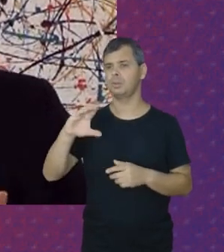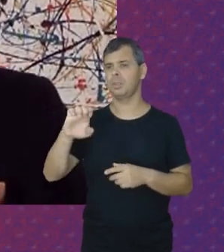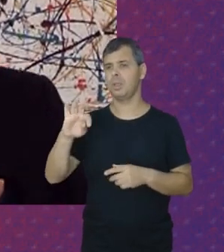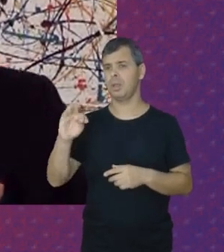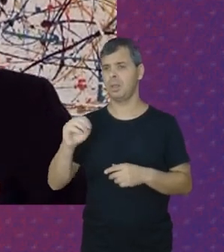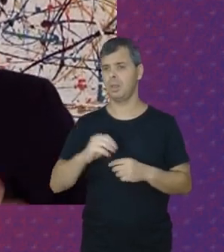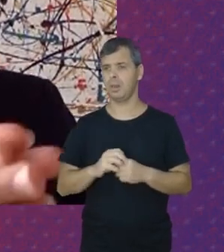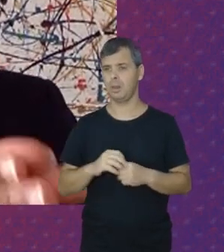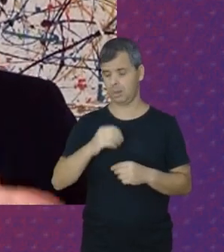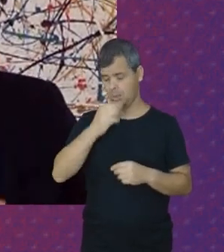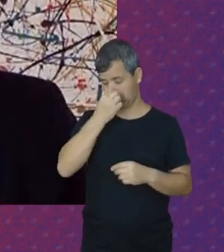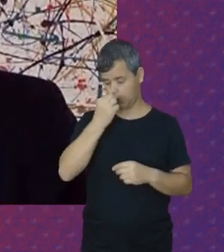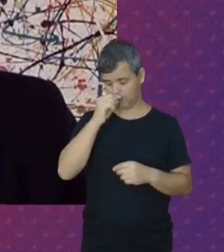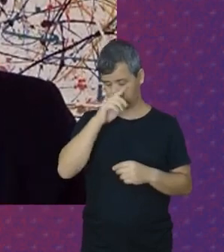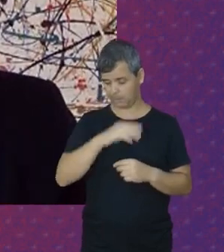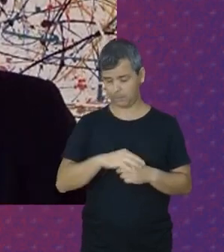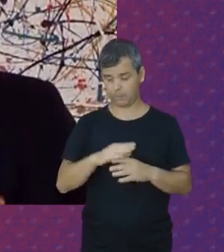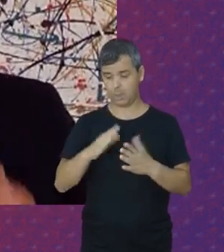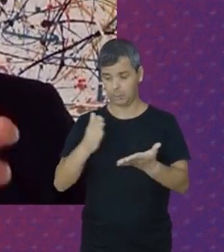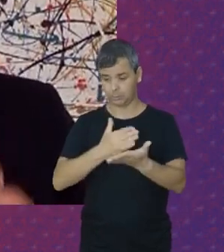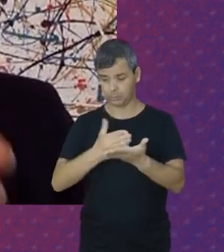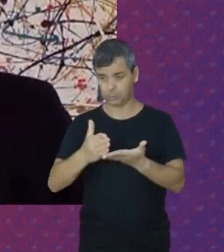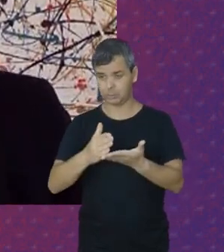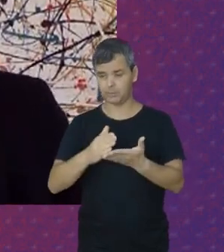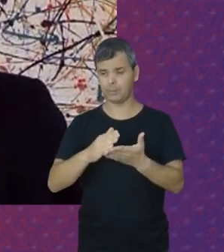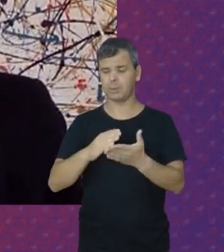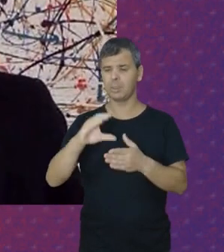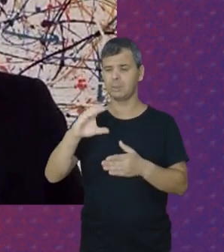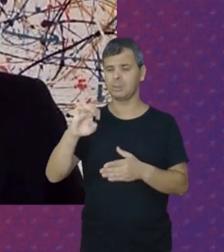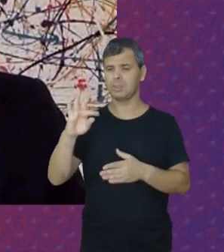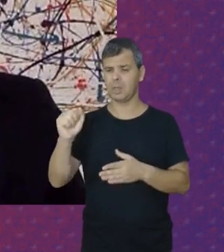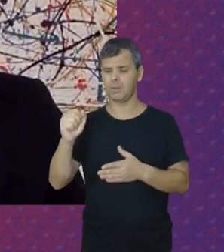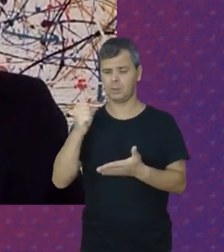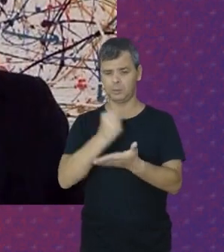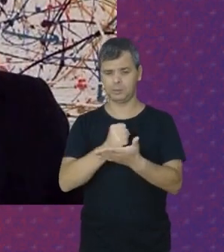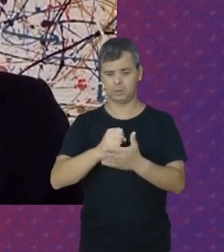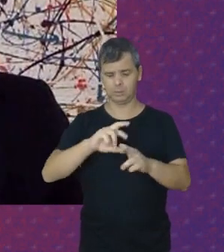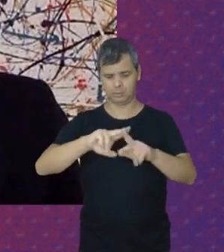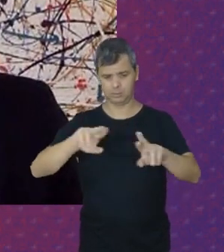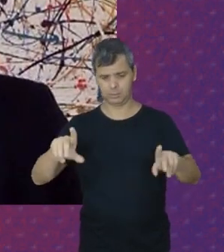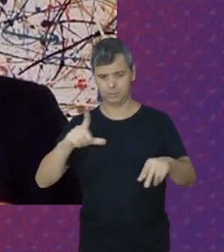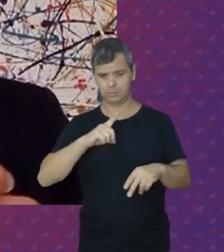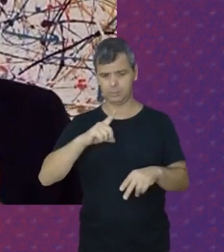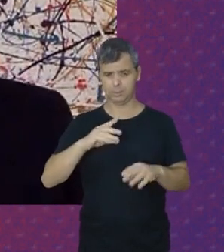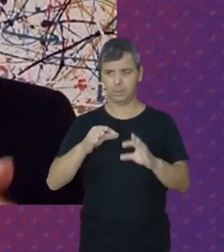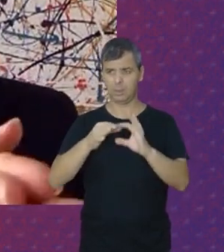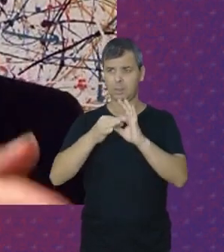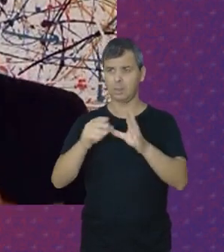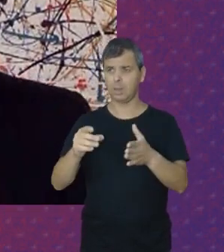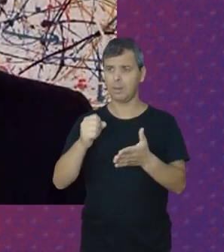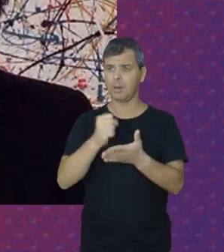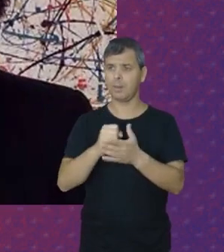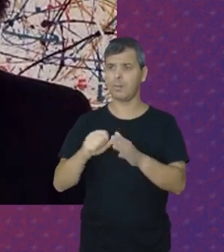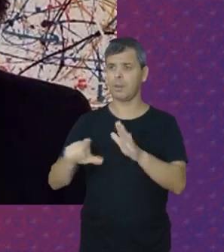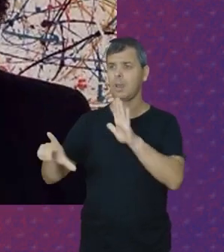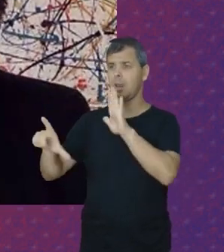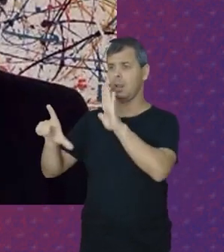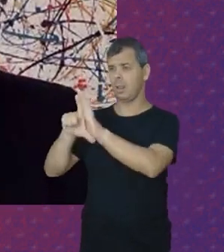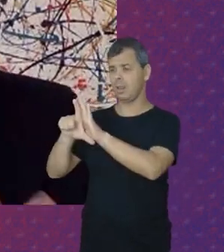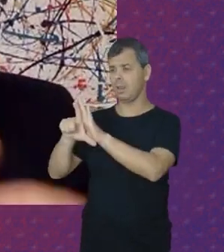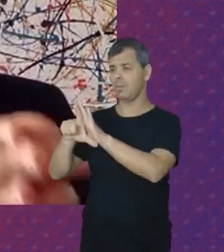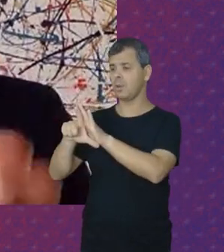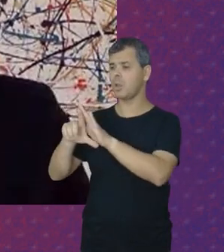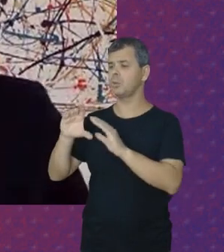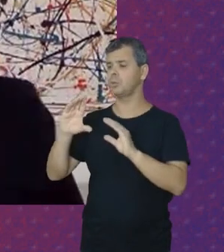A partir da CLT Vários contratos De trabalho Deixam de ser regidos Pela legislação